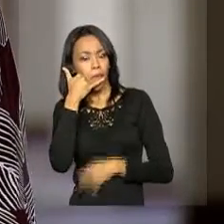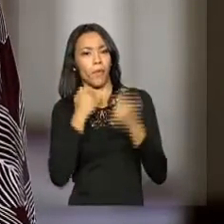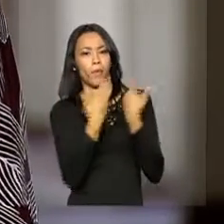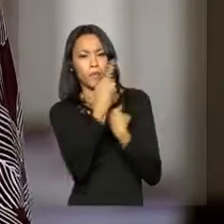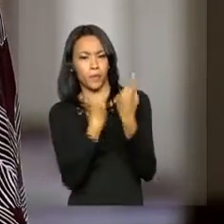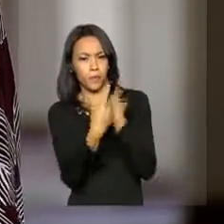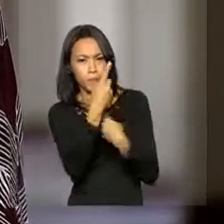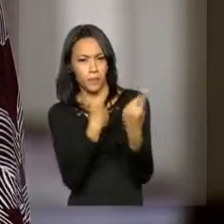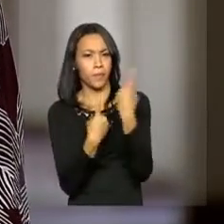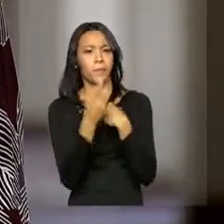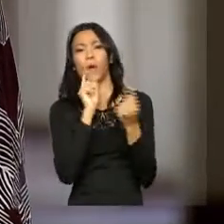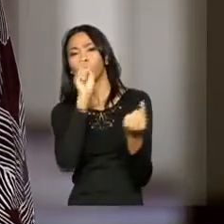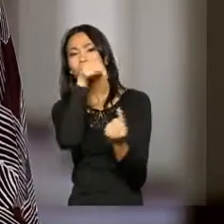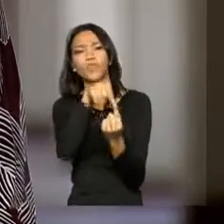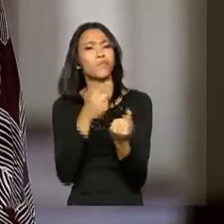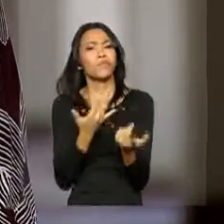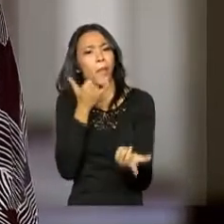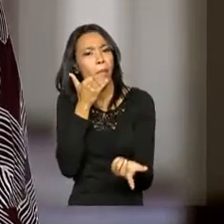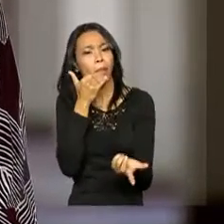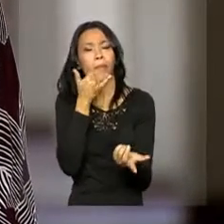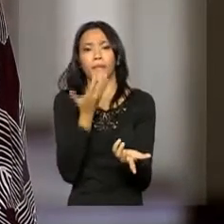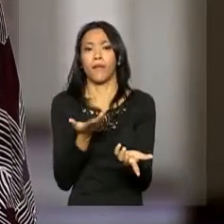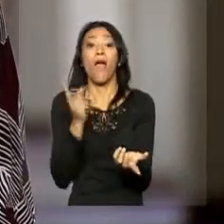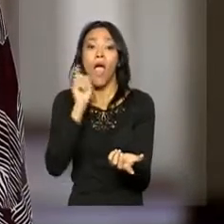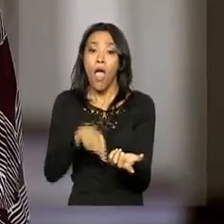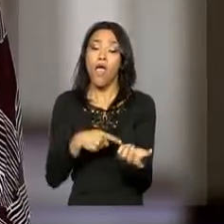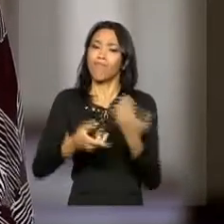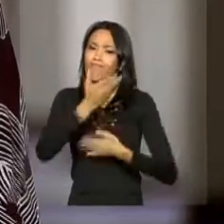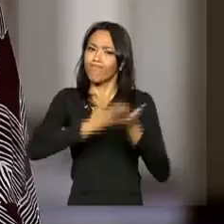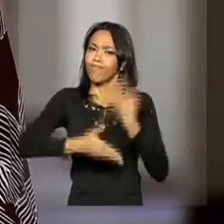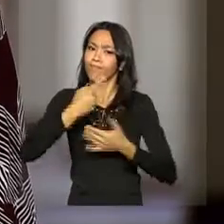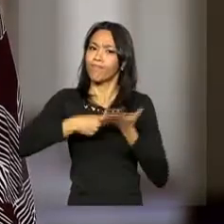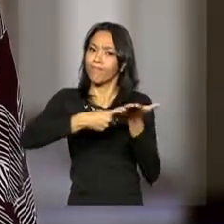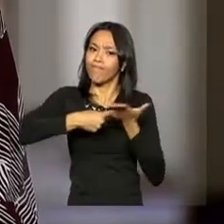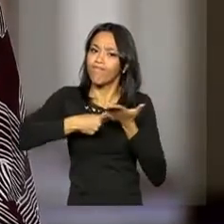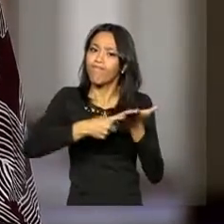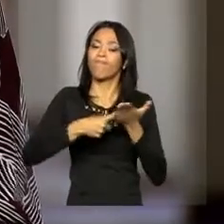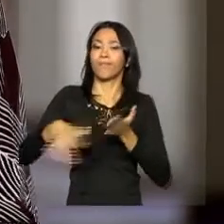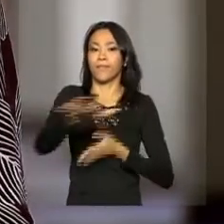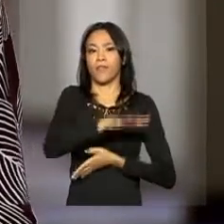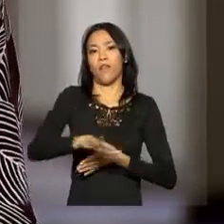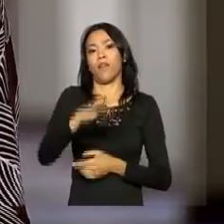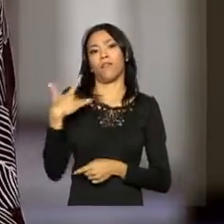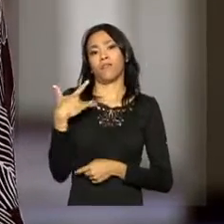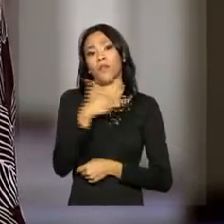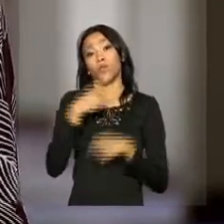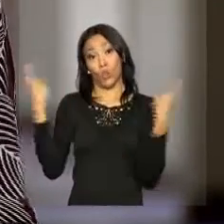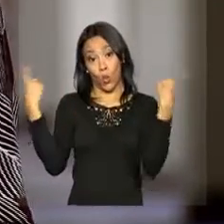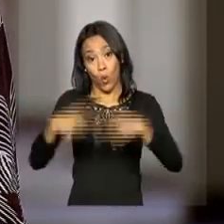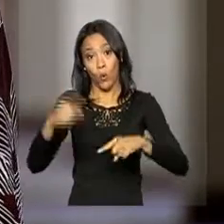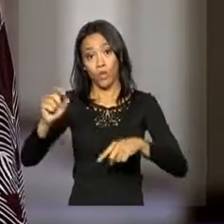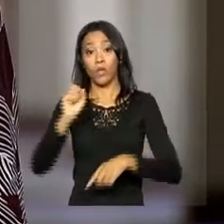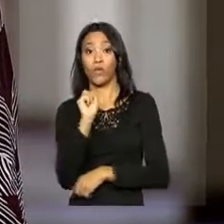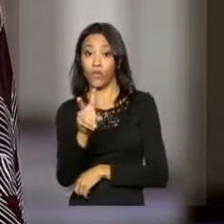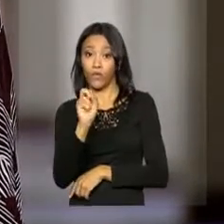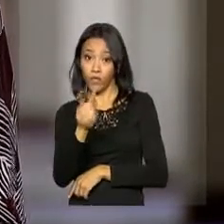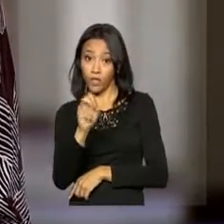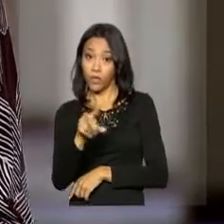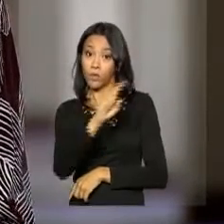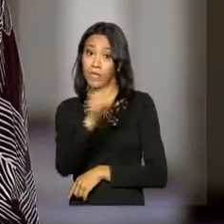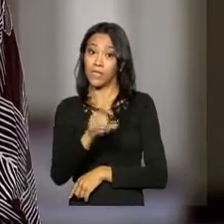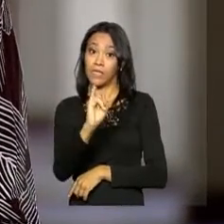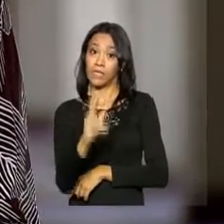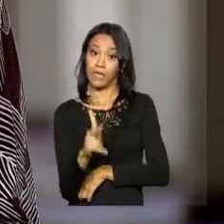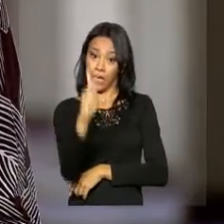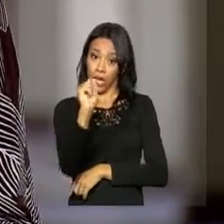Obama, com o objetivo de aprofundar a cooperação bilateral na área de saúde para o combate ao vírus. Deve ser criado um grupo